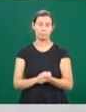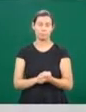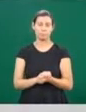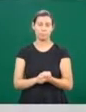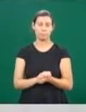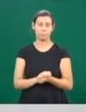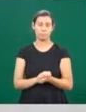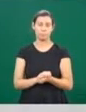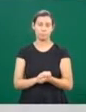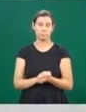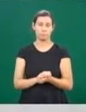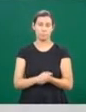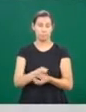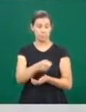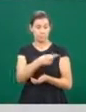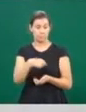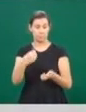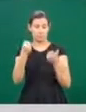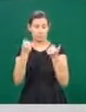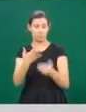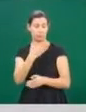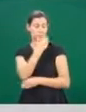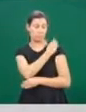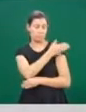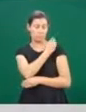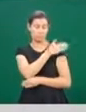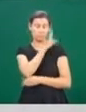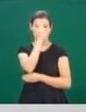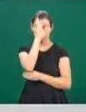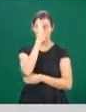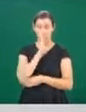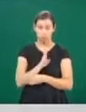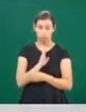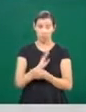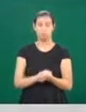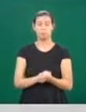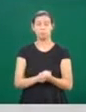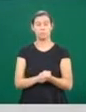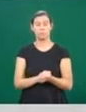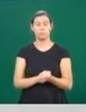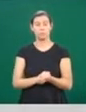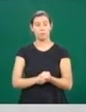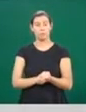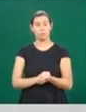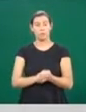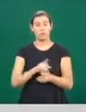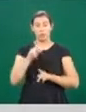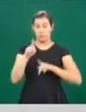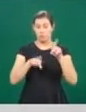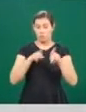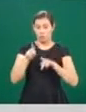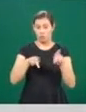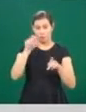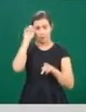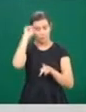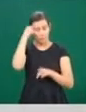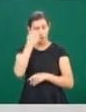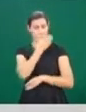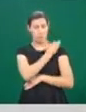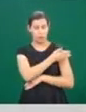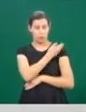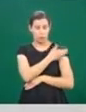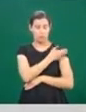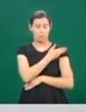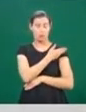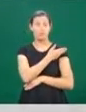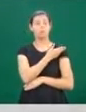A gente volta a falar do preconceito no Brasil. A discriminação contra a população negra afetou, inclusive, a produção literária